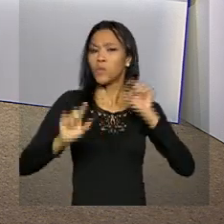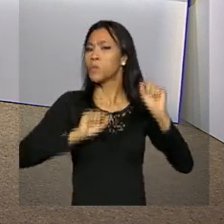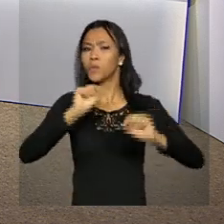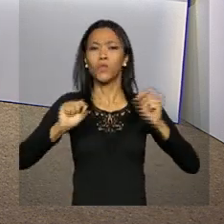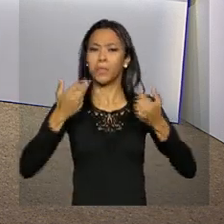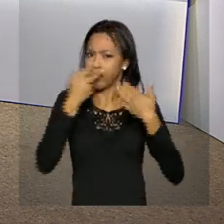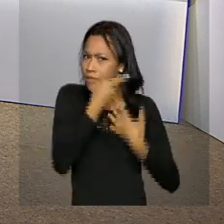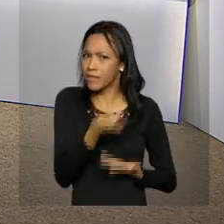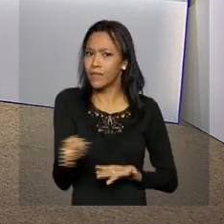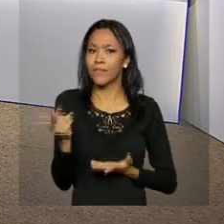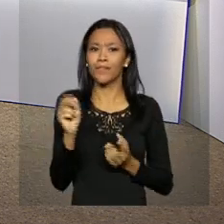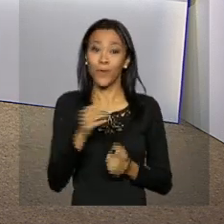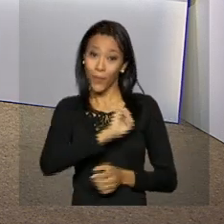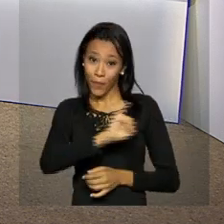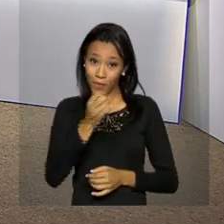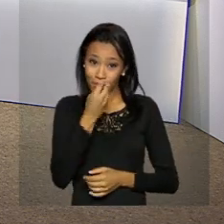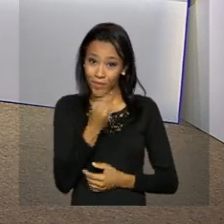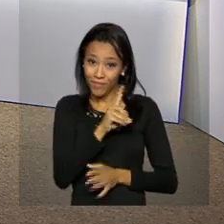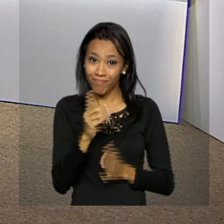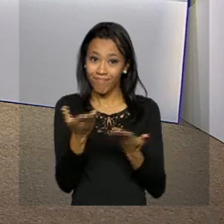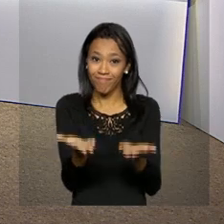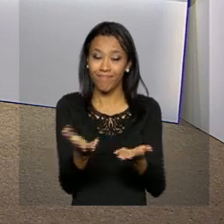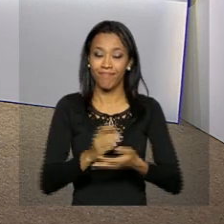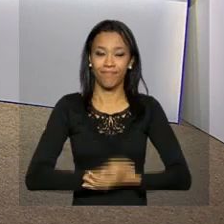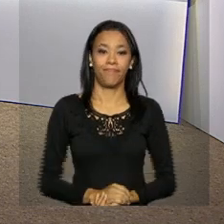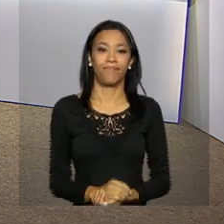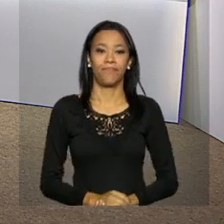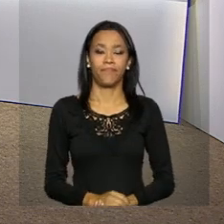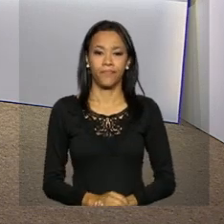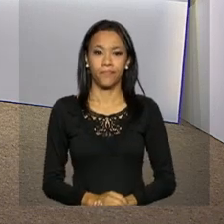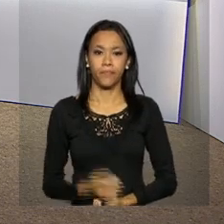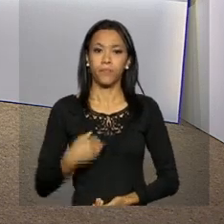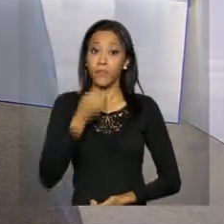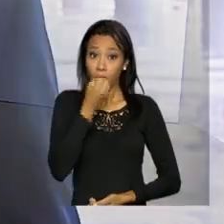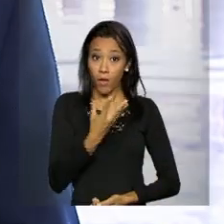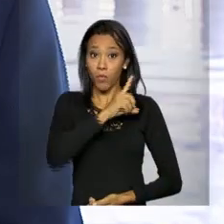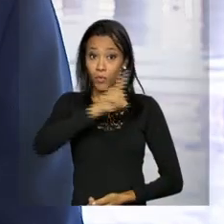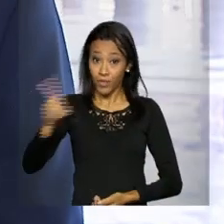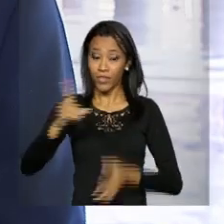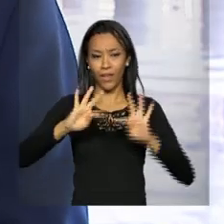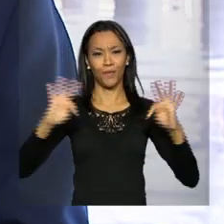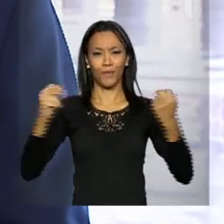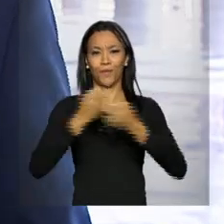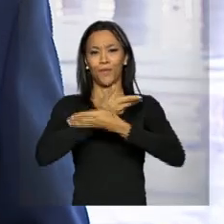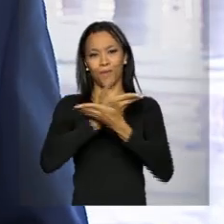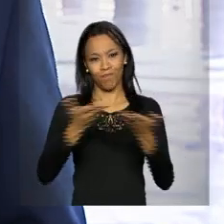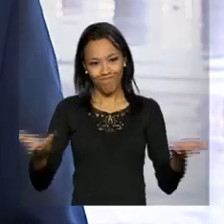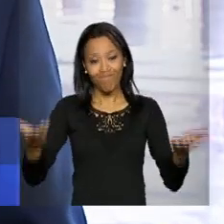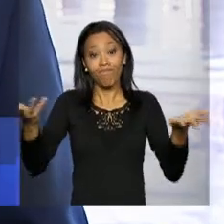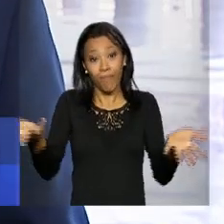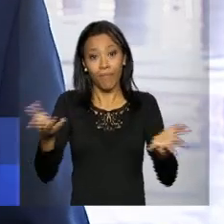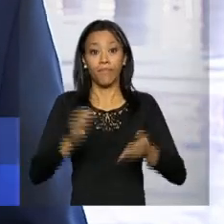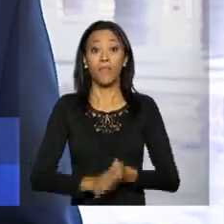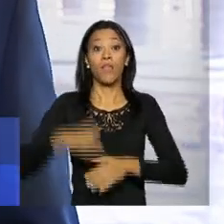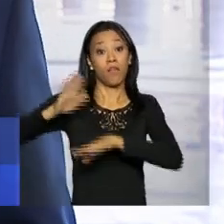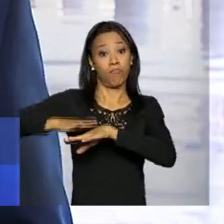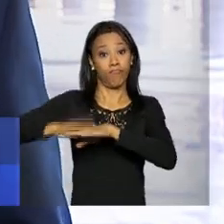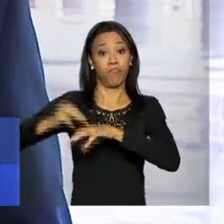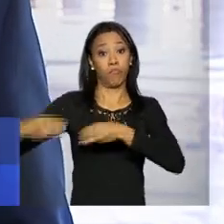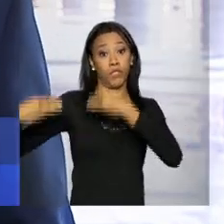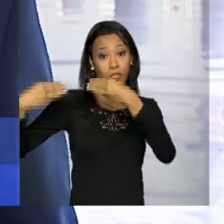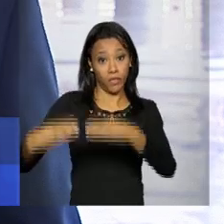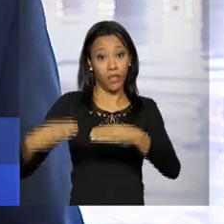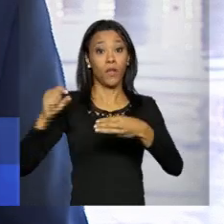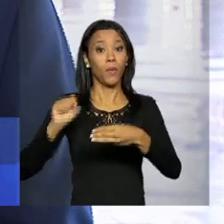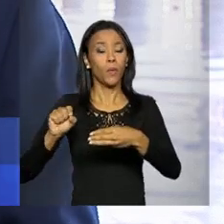sobre essa visita. Oi, João Pedro, bom dia. Bom dia, Daniele, bom dia a todos. Bom, pois é, segundo o Ministério das